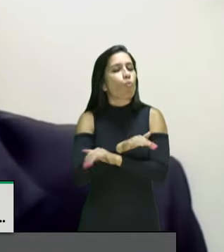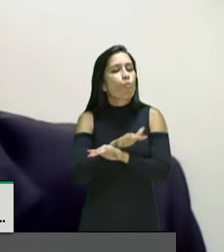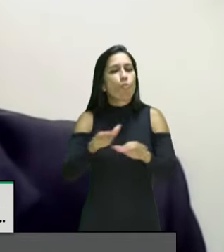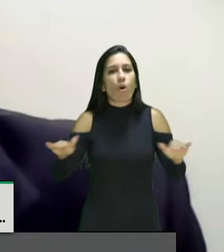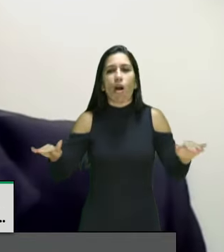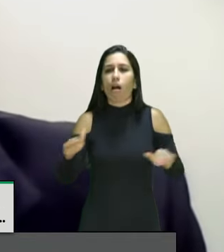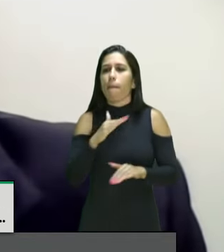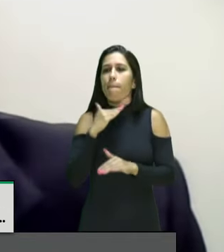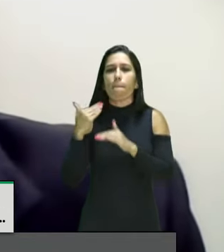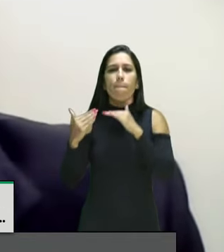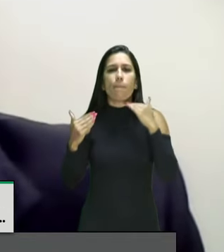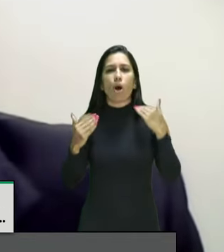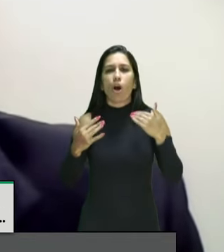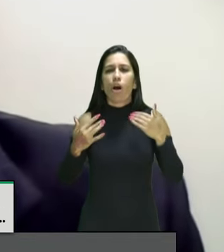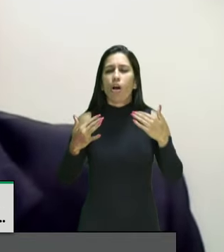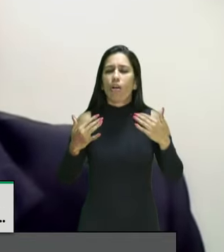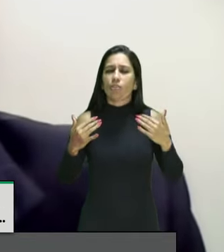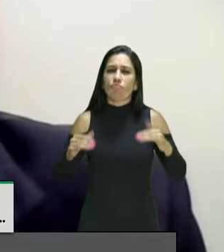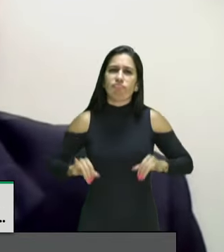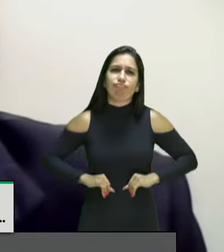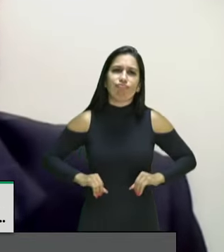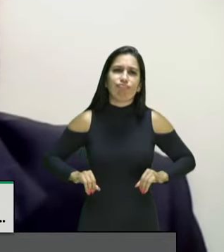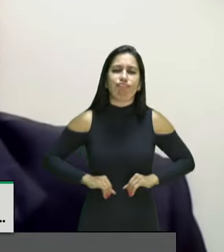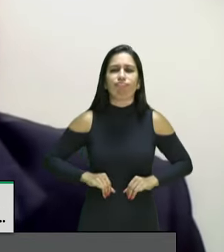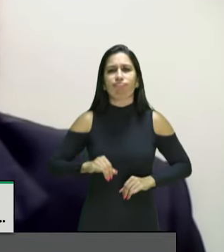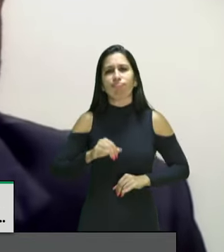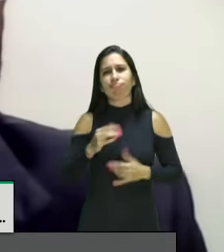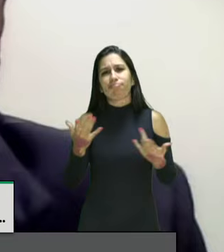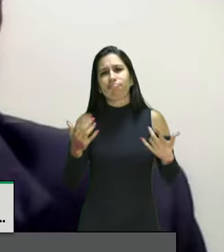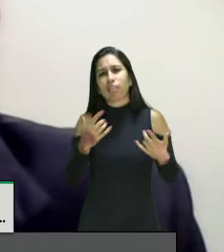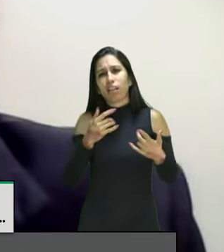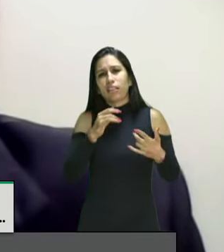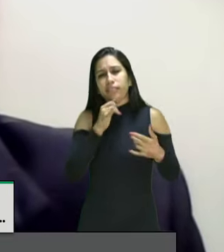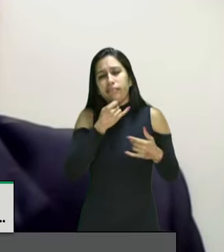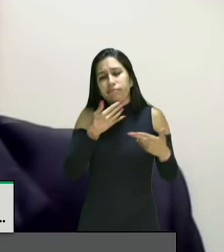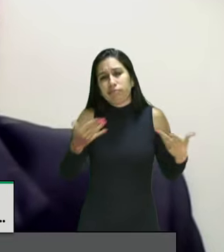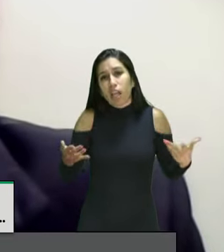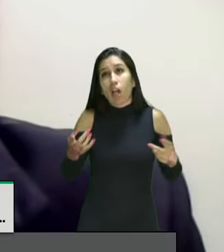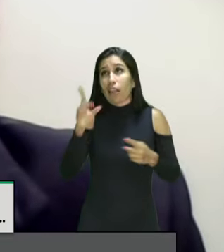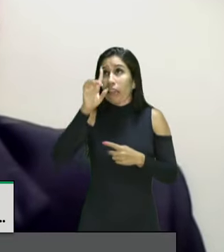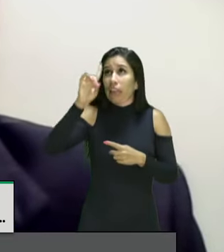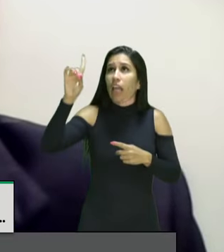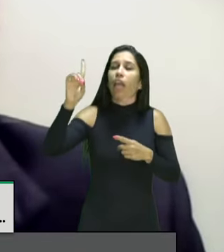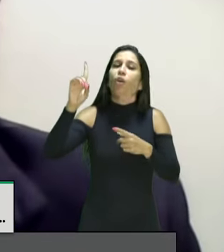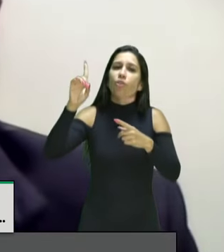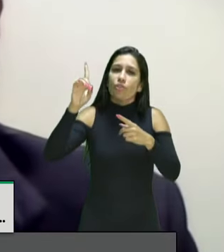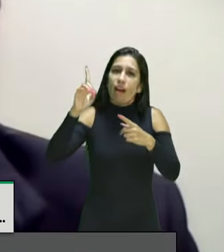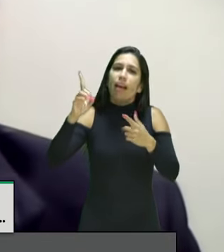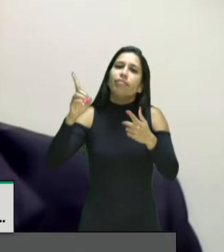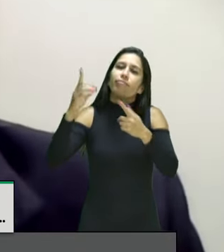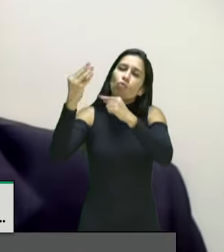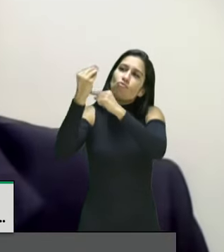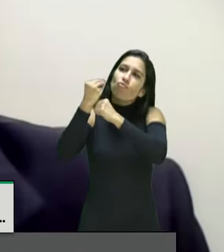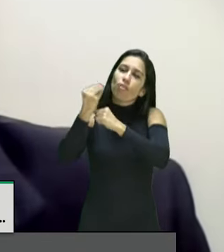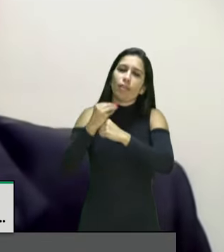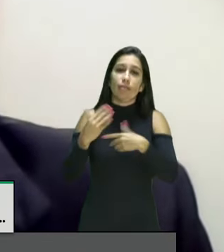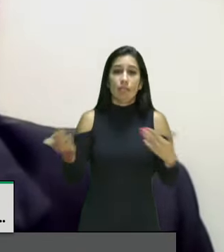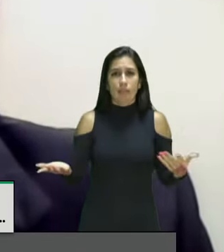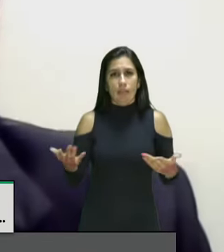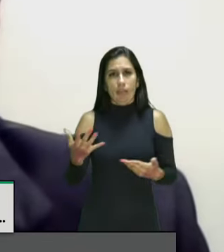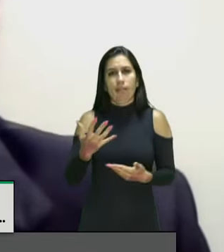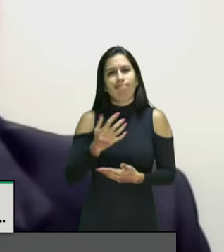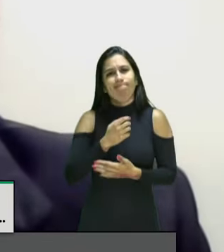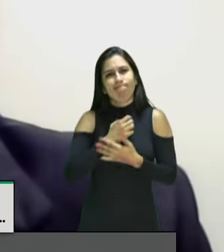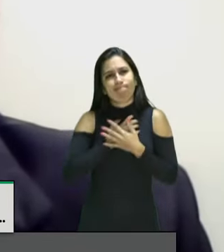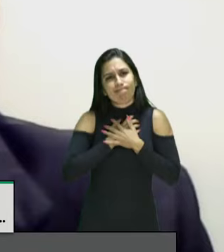nem choro, nem dor, pois Deus enxugará todas as lágrimas dos nossos olhos. Eu deixo também igual sentimento a todos os